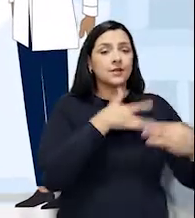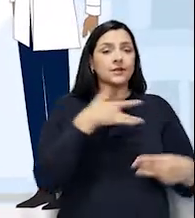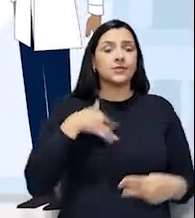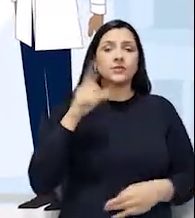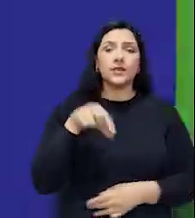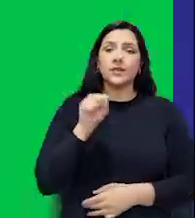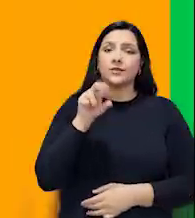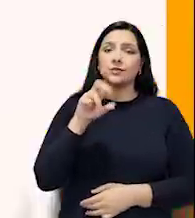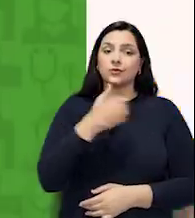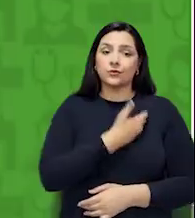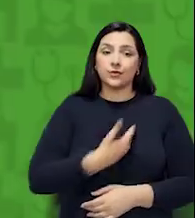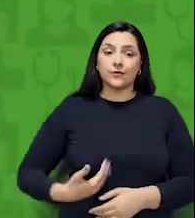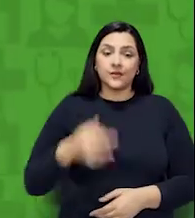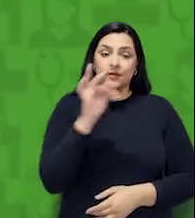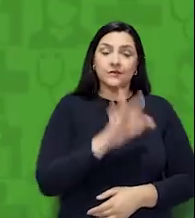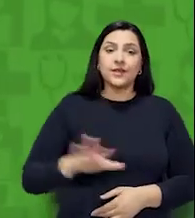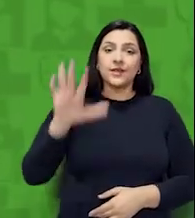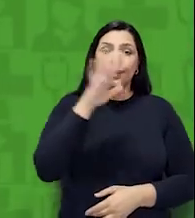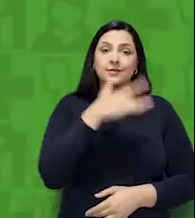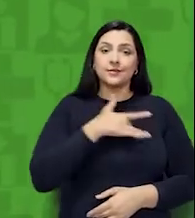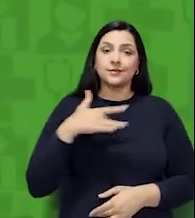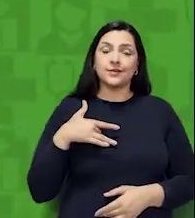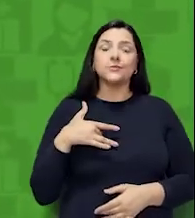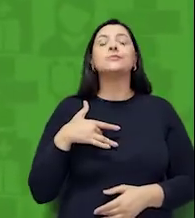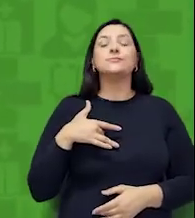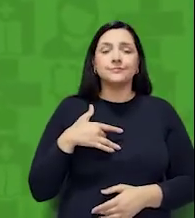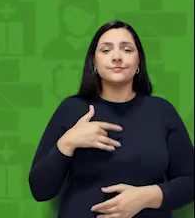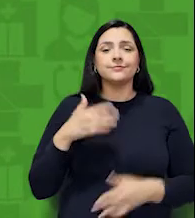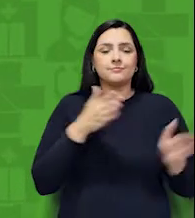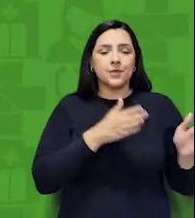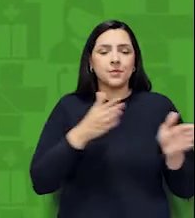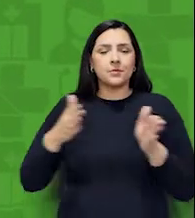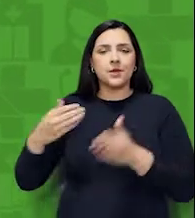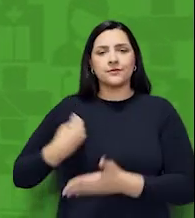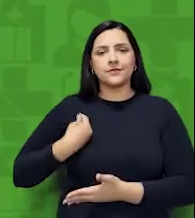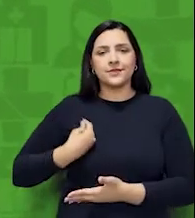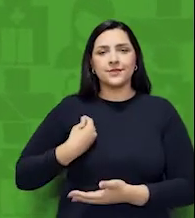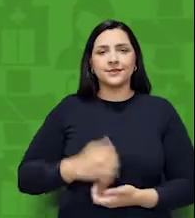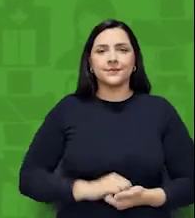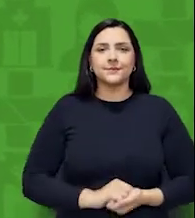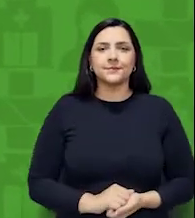governo federal zelando pela saúde das brasileiras em todas as fases da vida.